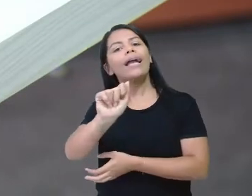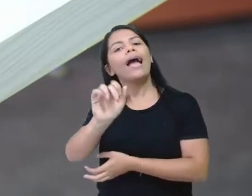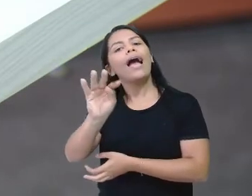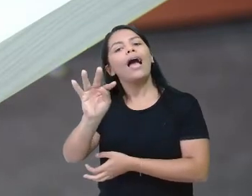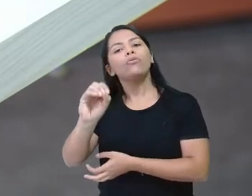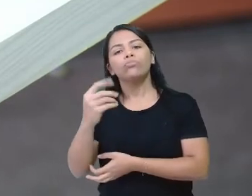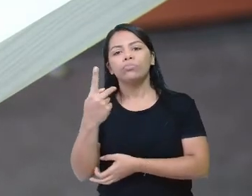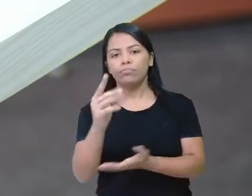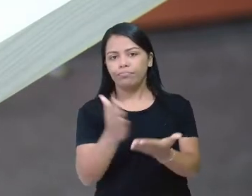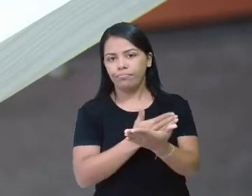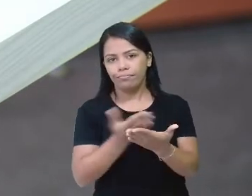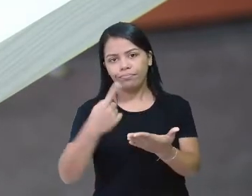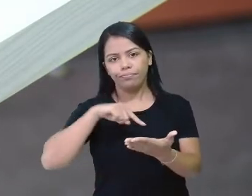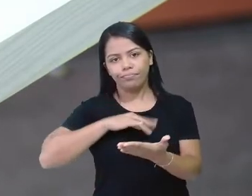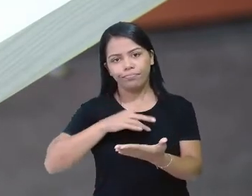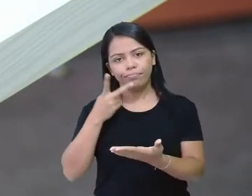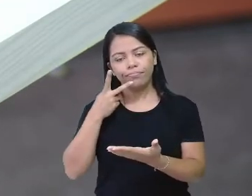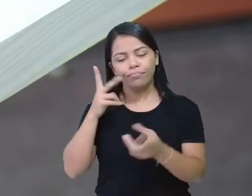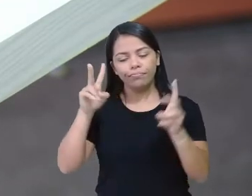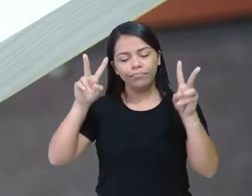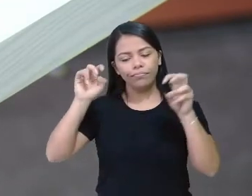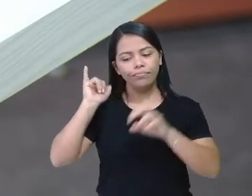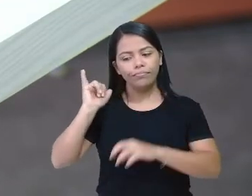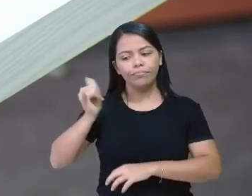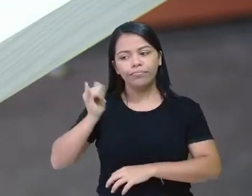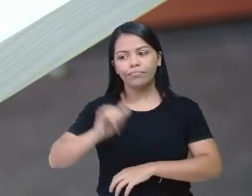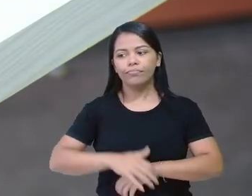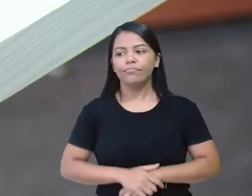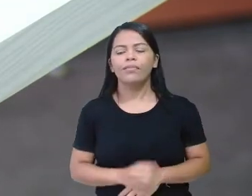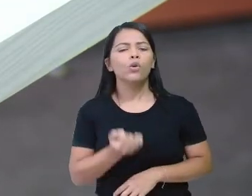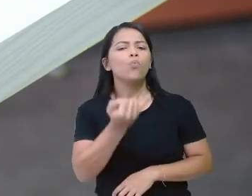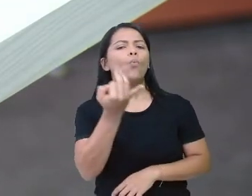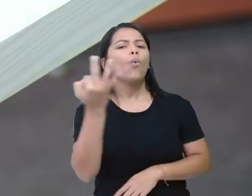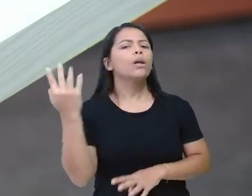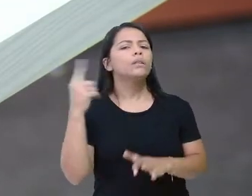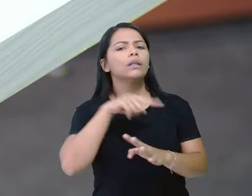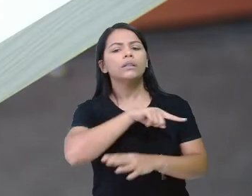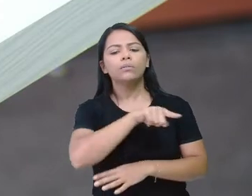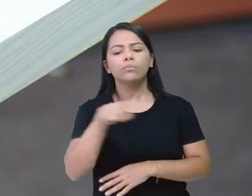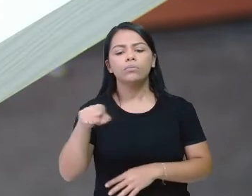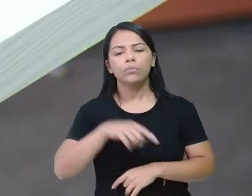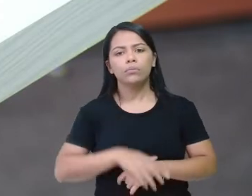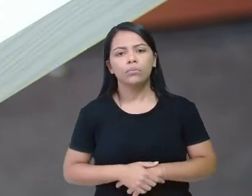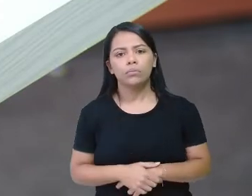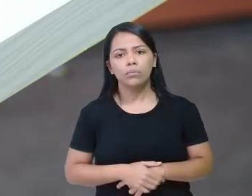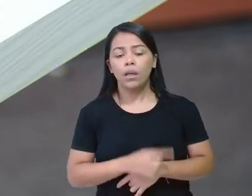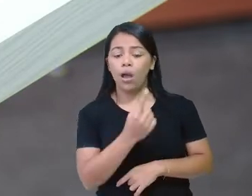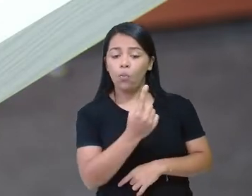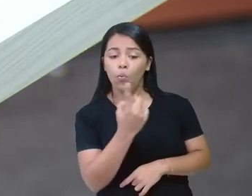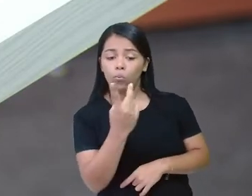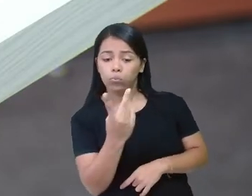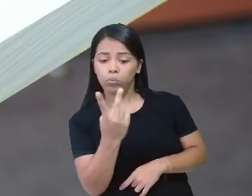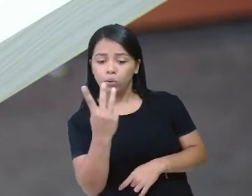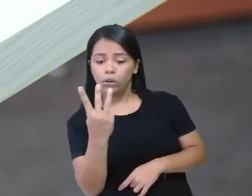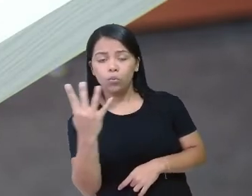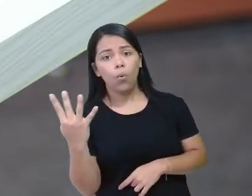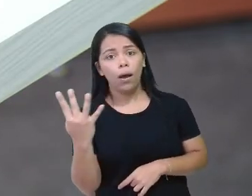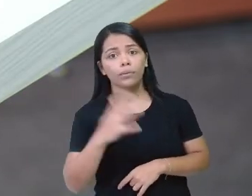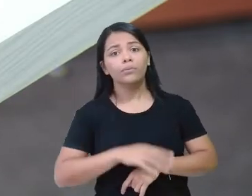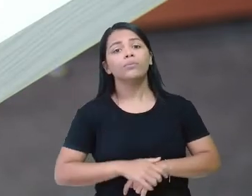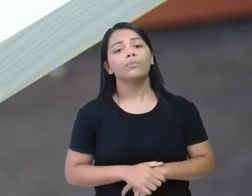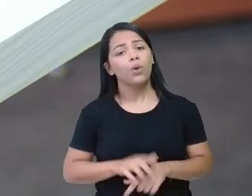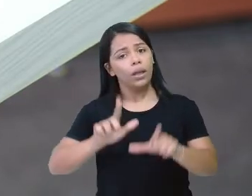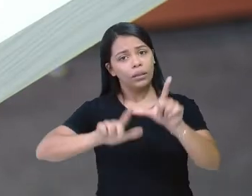do conto do gato. Quantas letrinhas tem o nome gato? Vamos lá, professora. Uma, duas, três, quatro